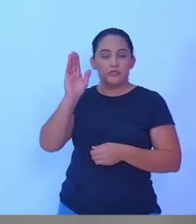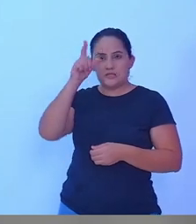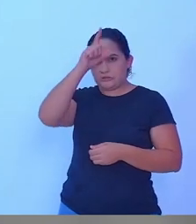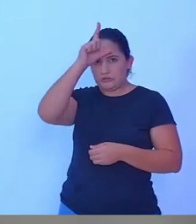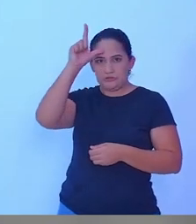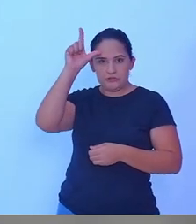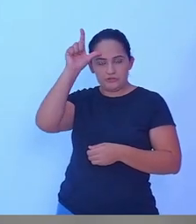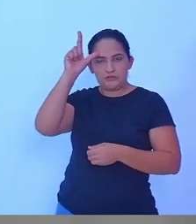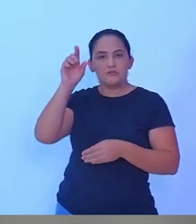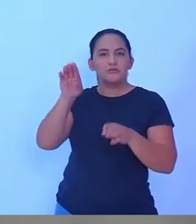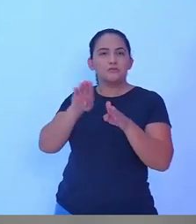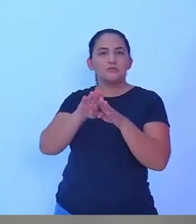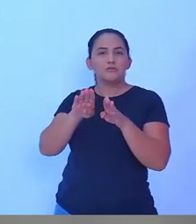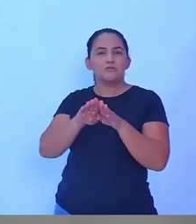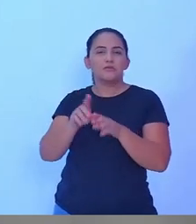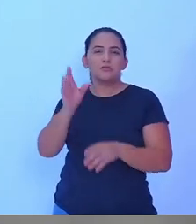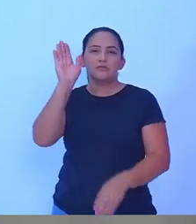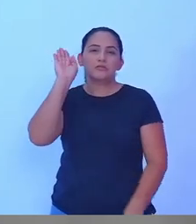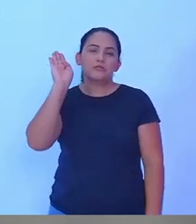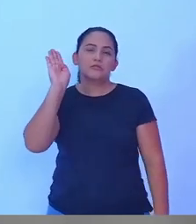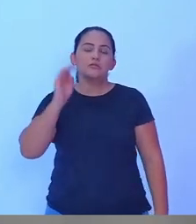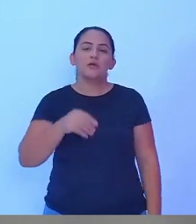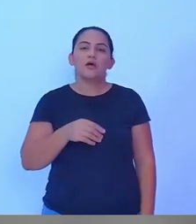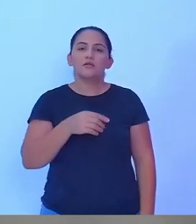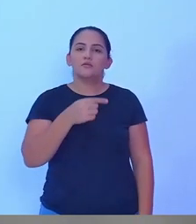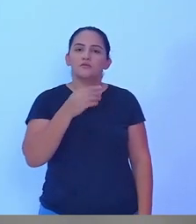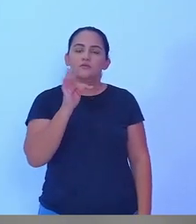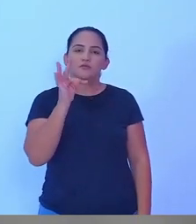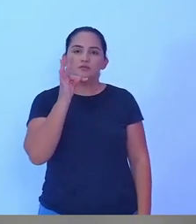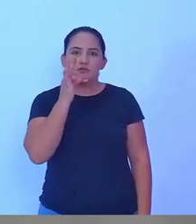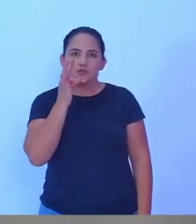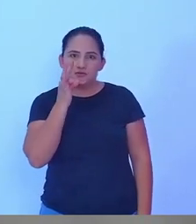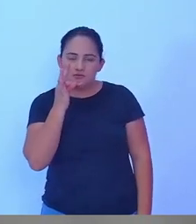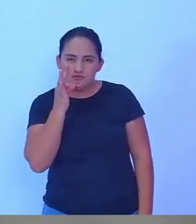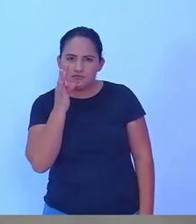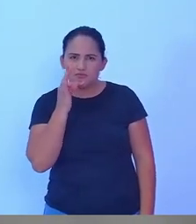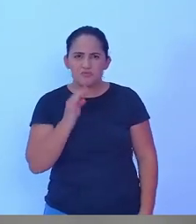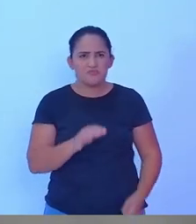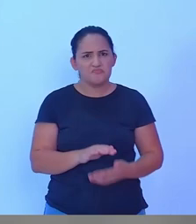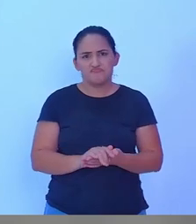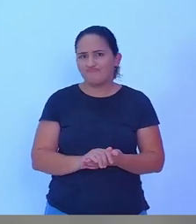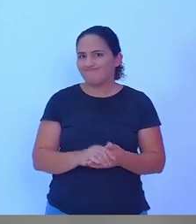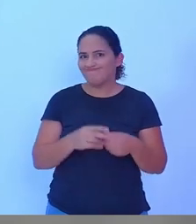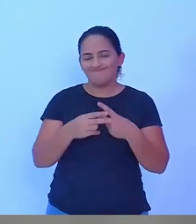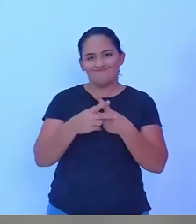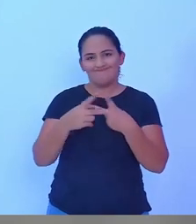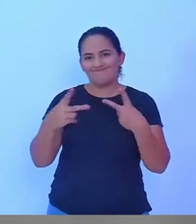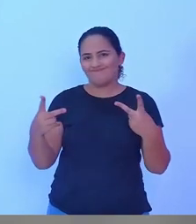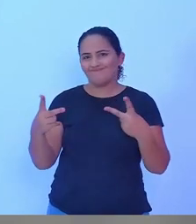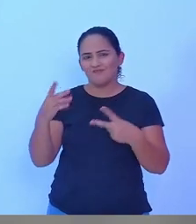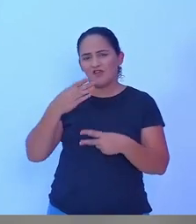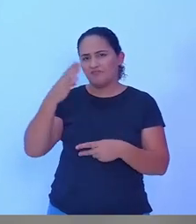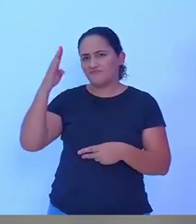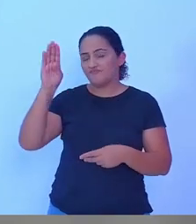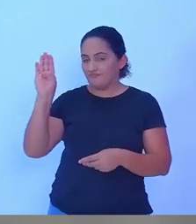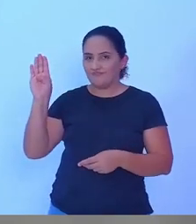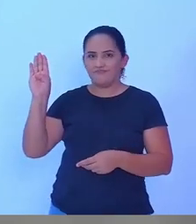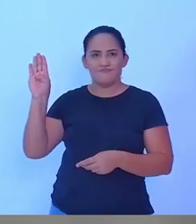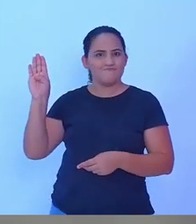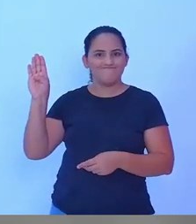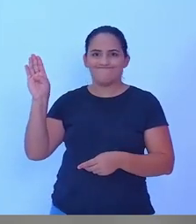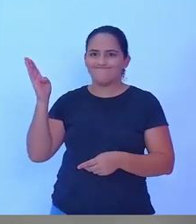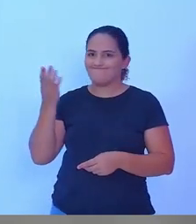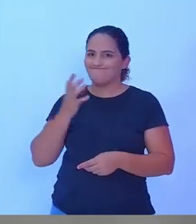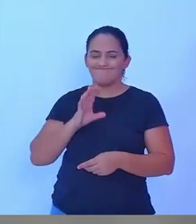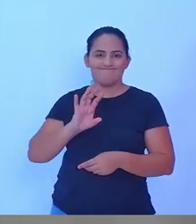e também do candidato Tiago Moreira. Os demais candidatos não quiseram vir no debate, cada um com